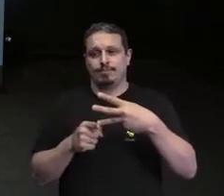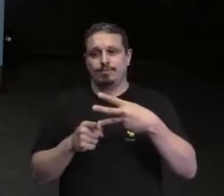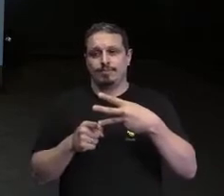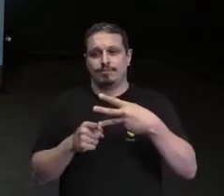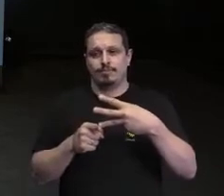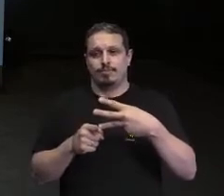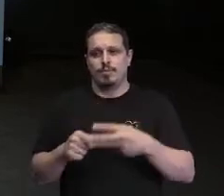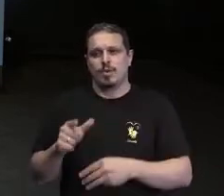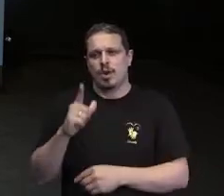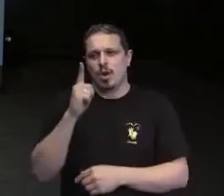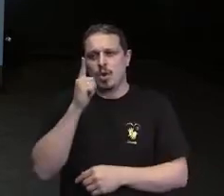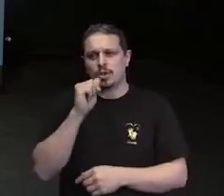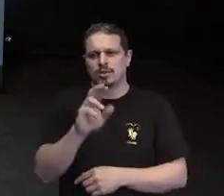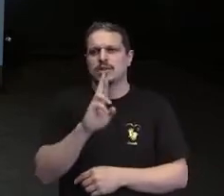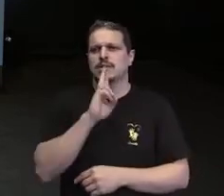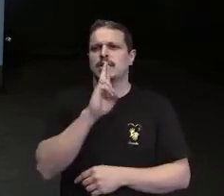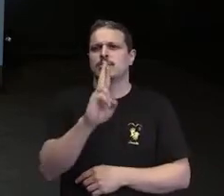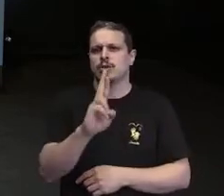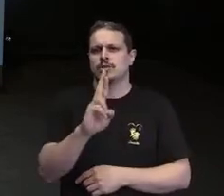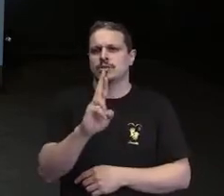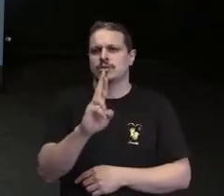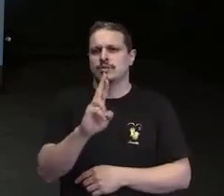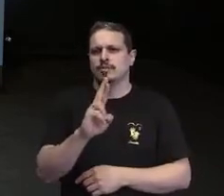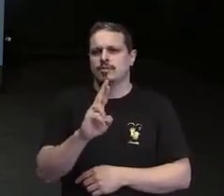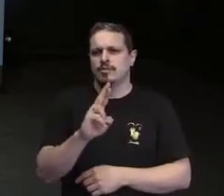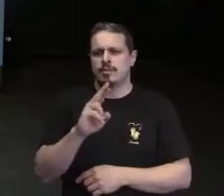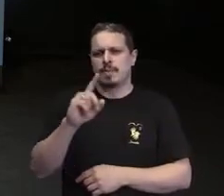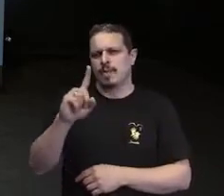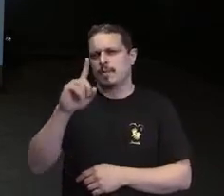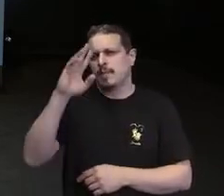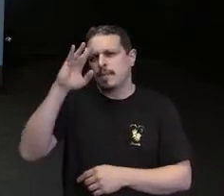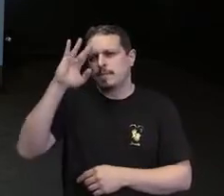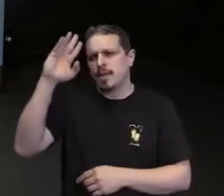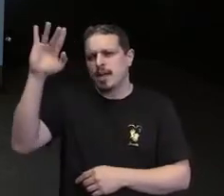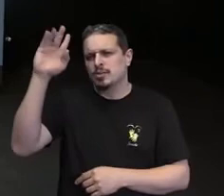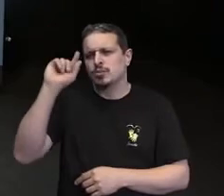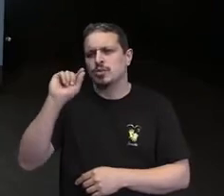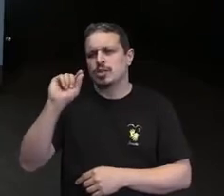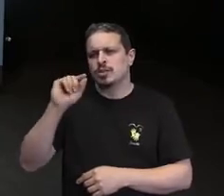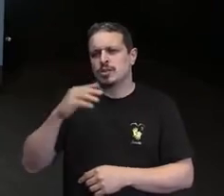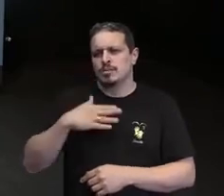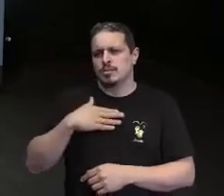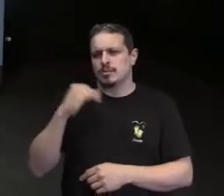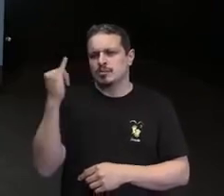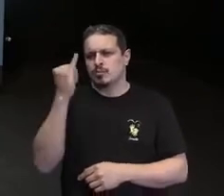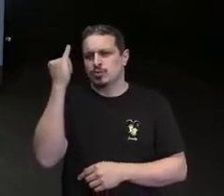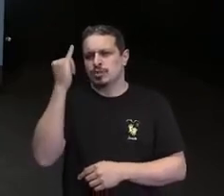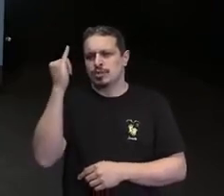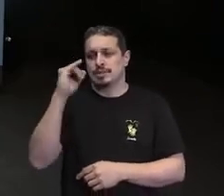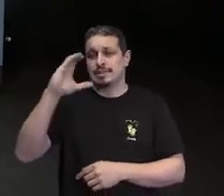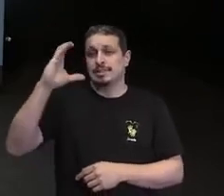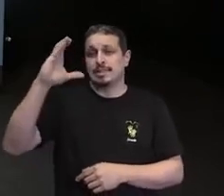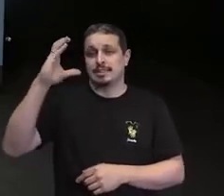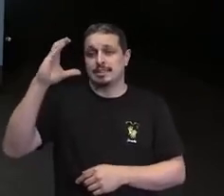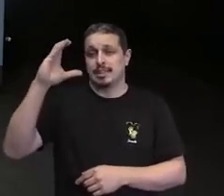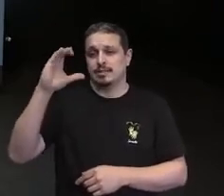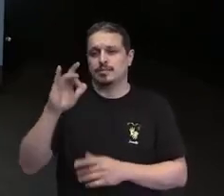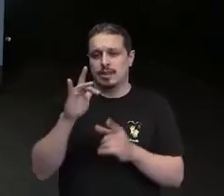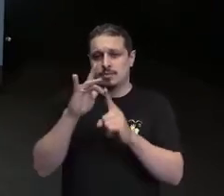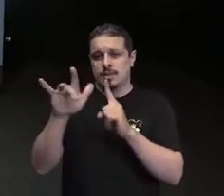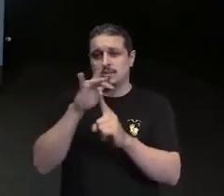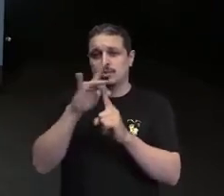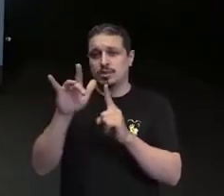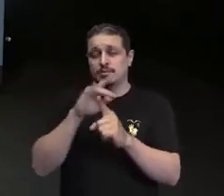uma resposta e uma reflexão sobre esse tema tão relevante. Se a ciência, ela é capacitista, se ela é preconceituosa.